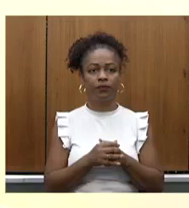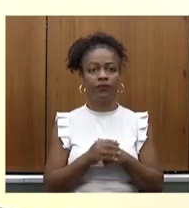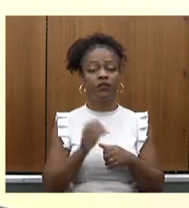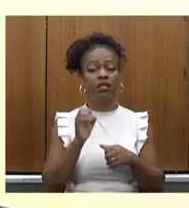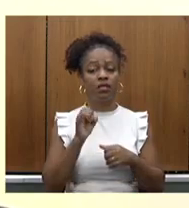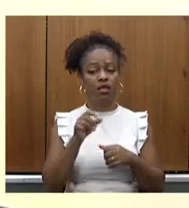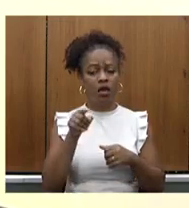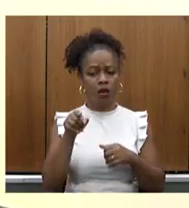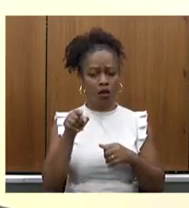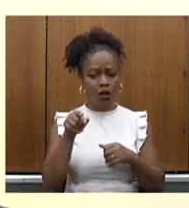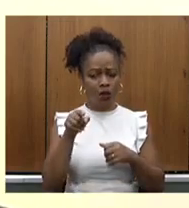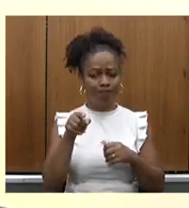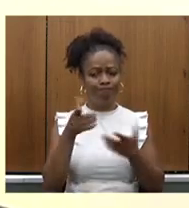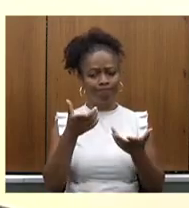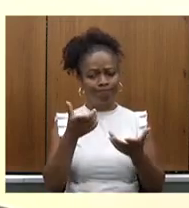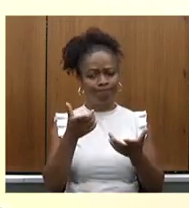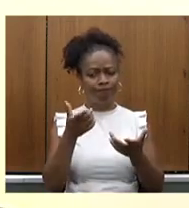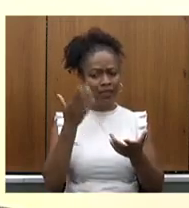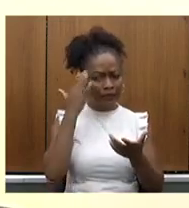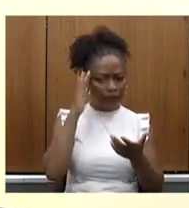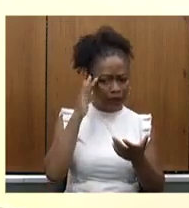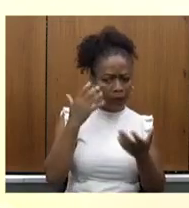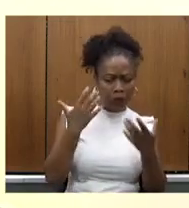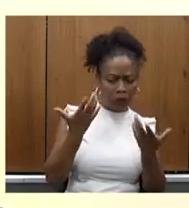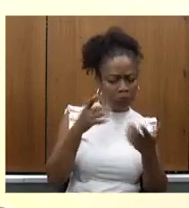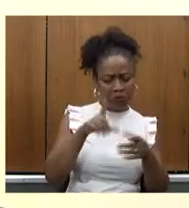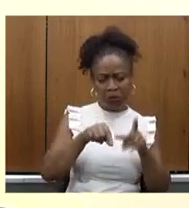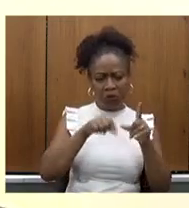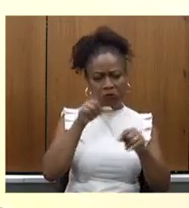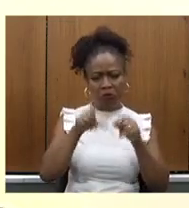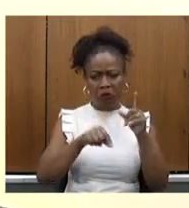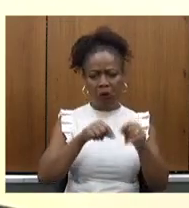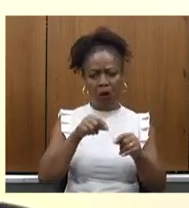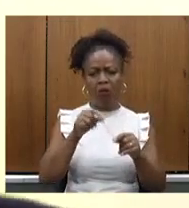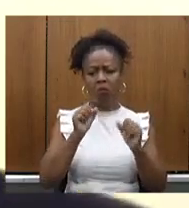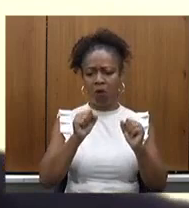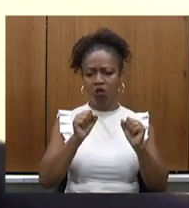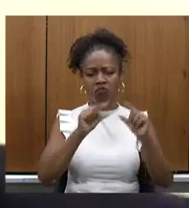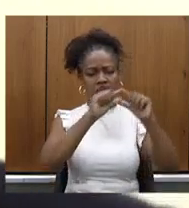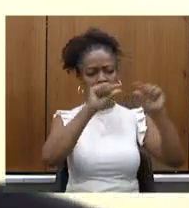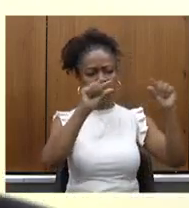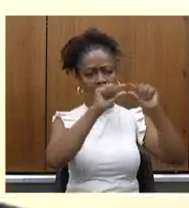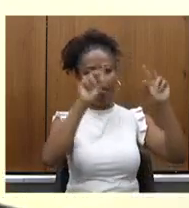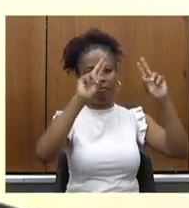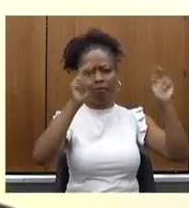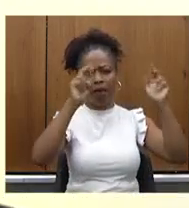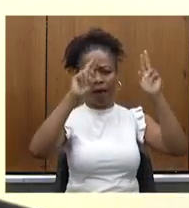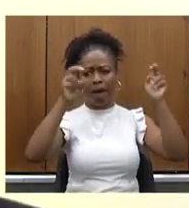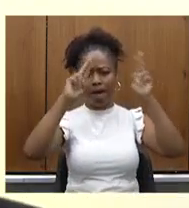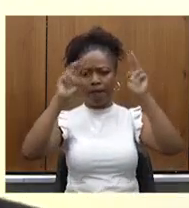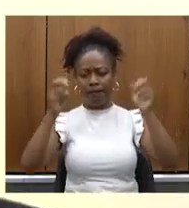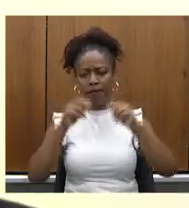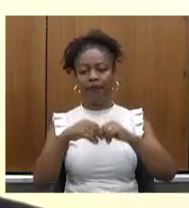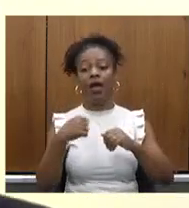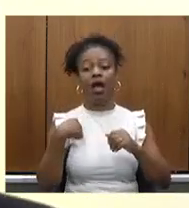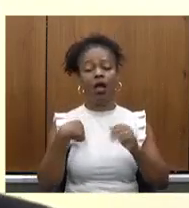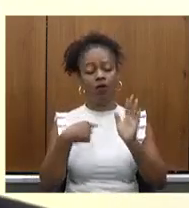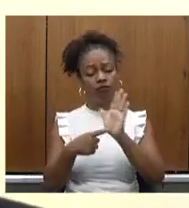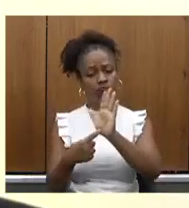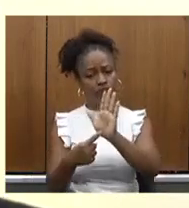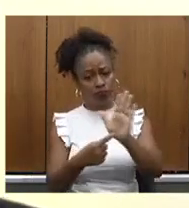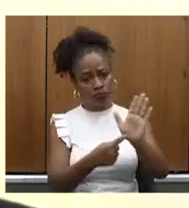vai dividindo entre todas elas. o preferir, eu posso perguntar tema por tema, mas já vou apresentar as quatro que acho que